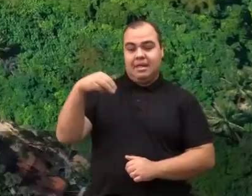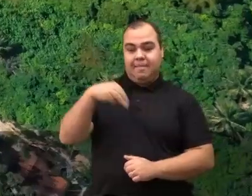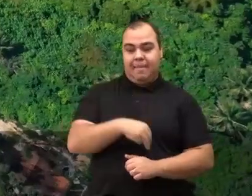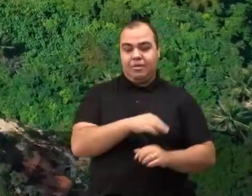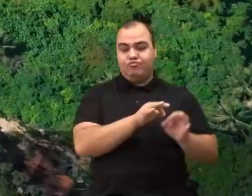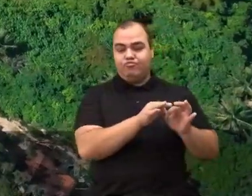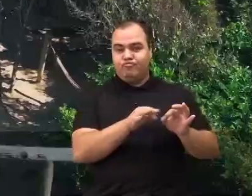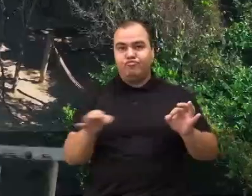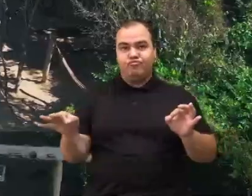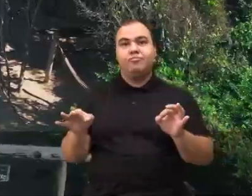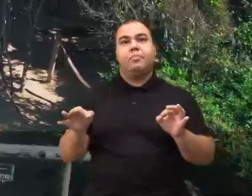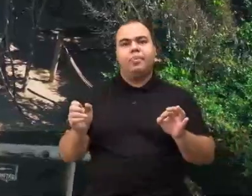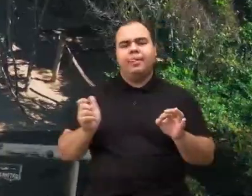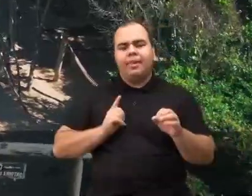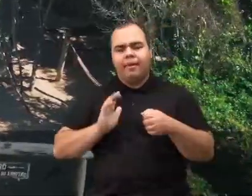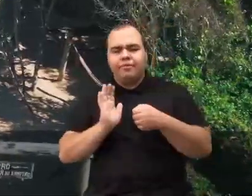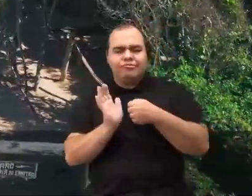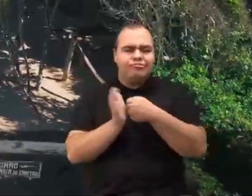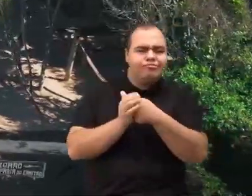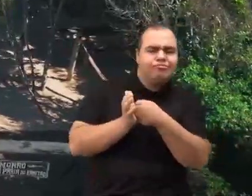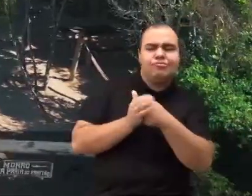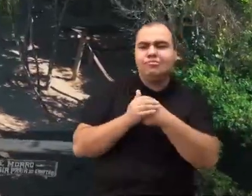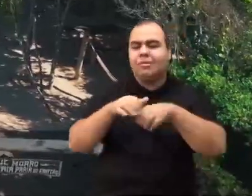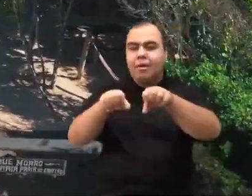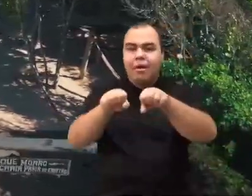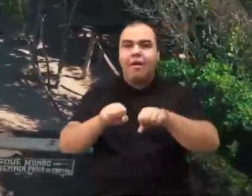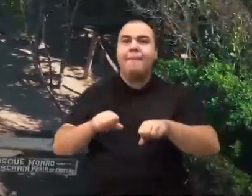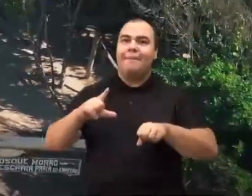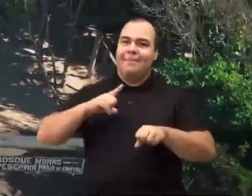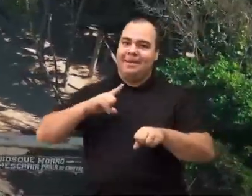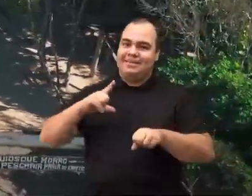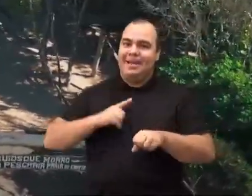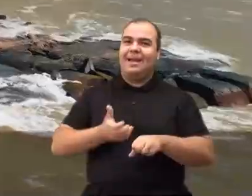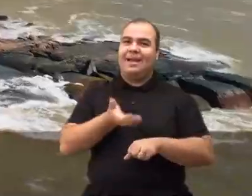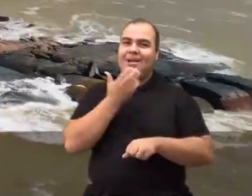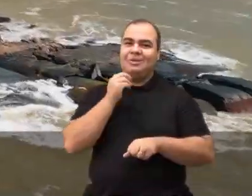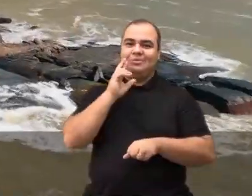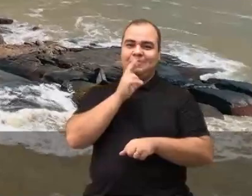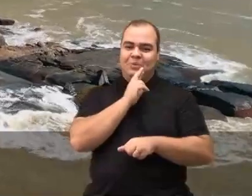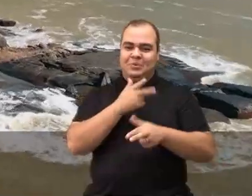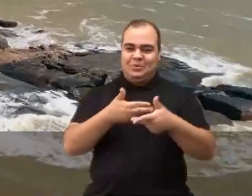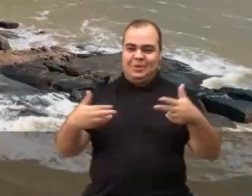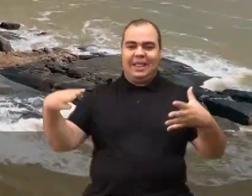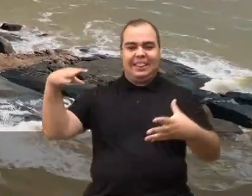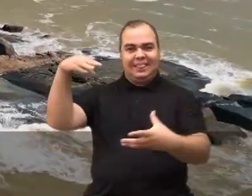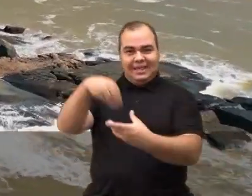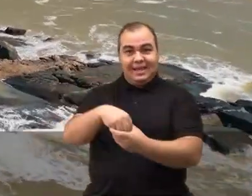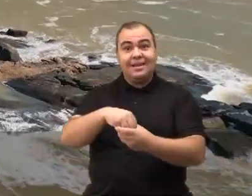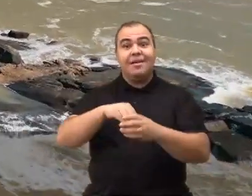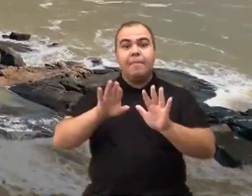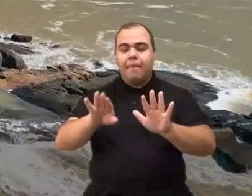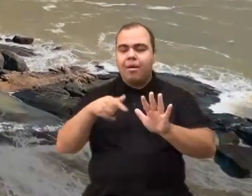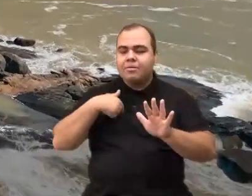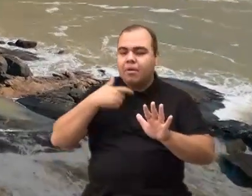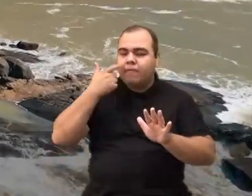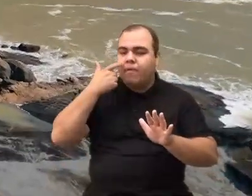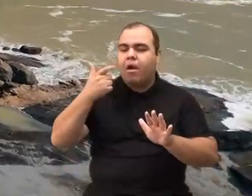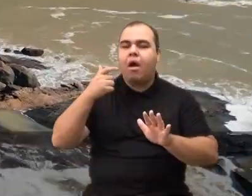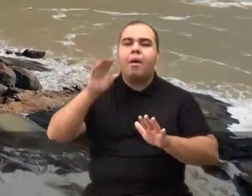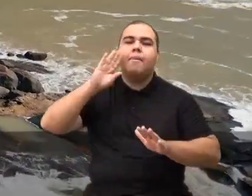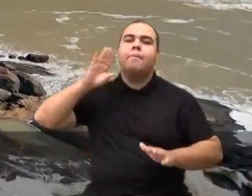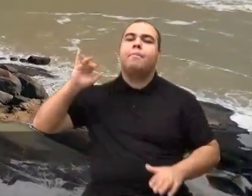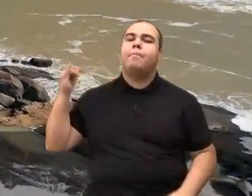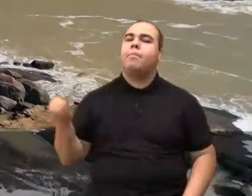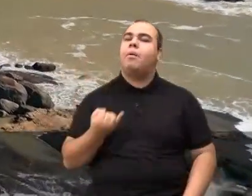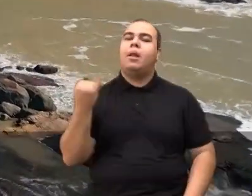extensão. Mesmo escondida, a praia é servida por um quiosque. Mas o que predomina na paisagem é